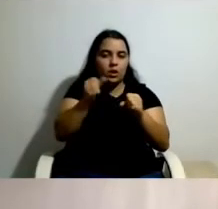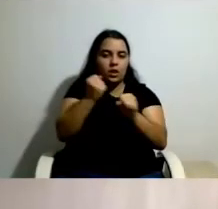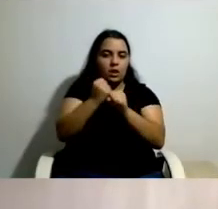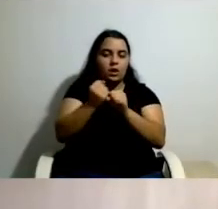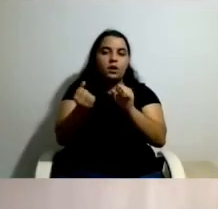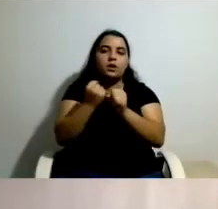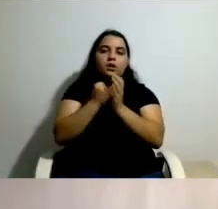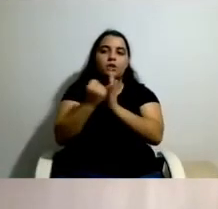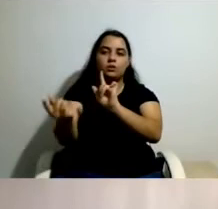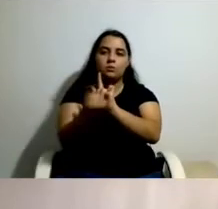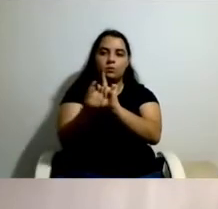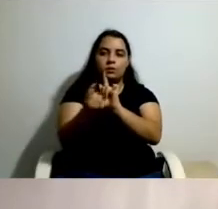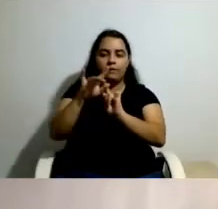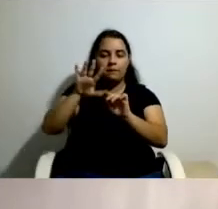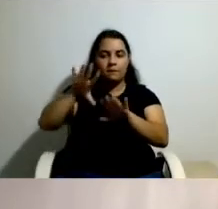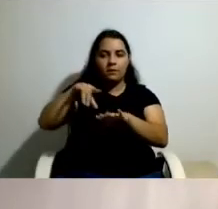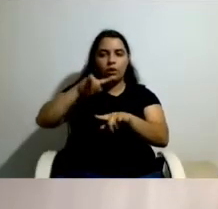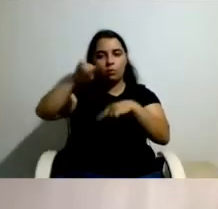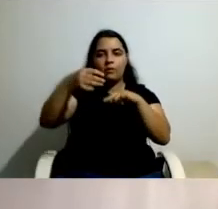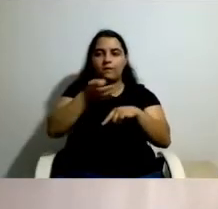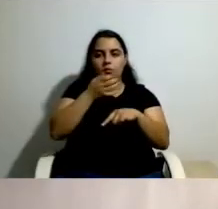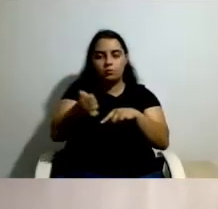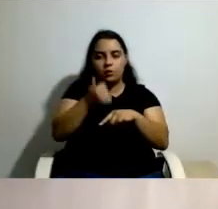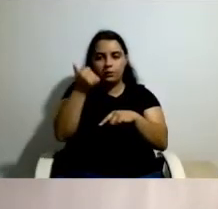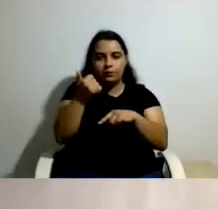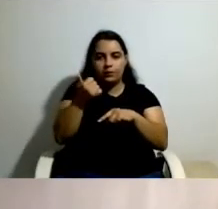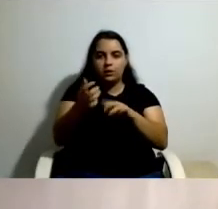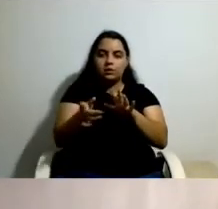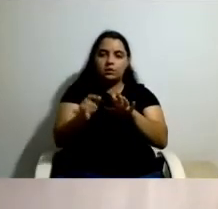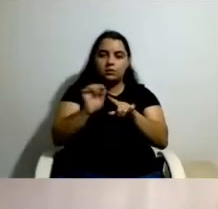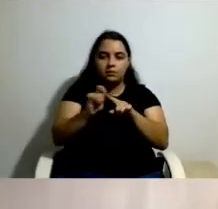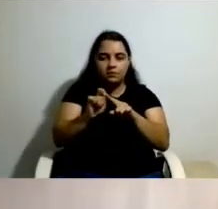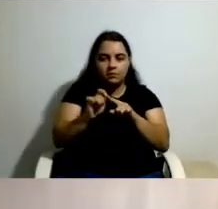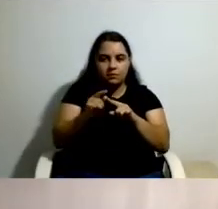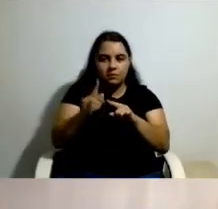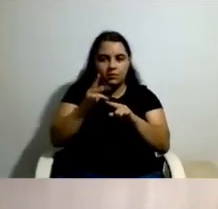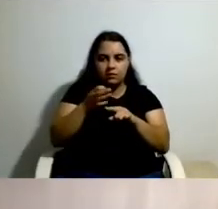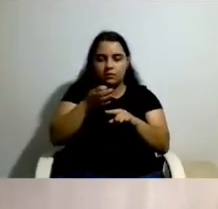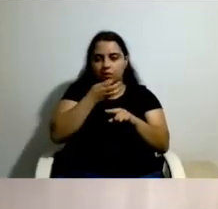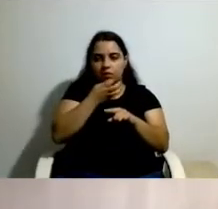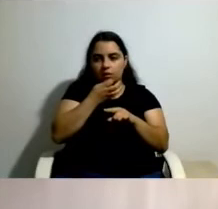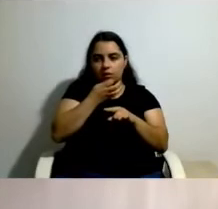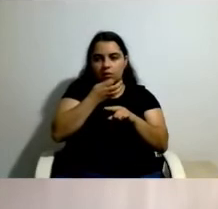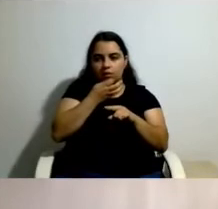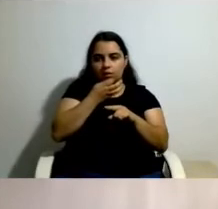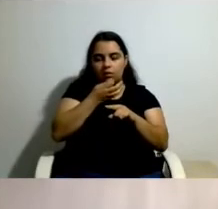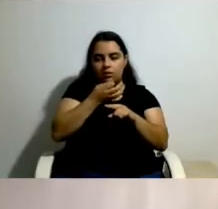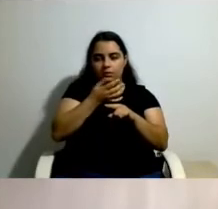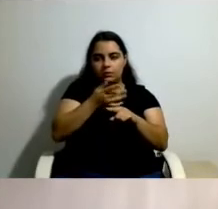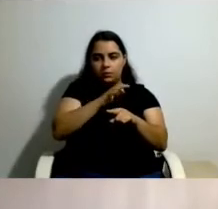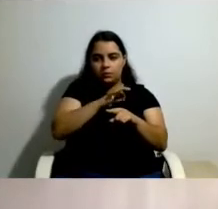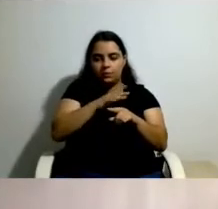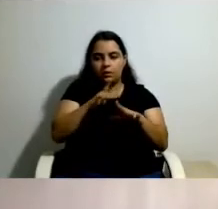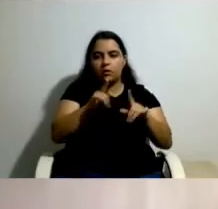voltar mais à frente, especificamente no que respeita à comuneração, porque numa fase, ainda durante boa